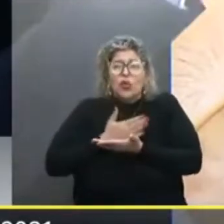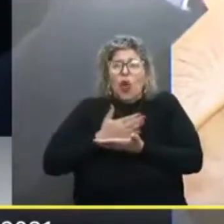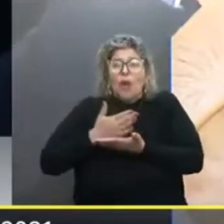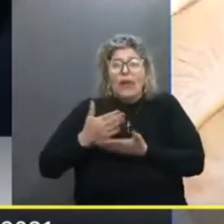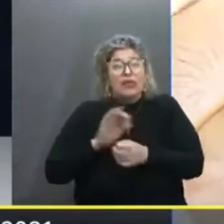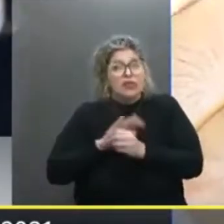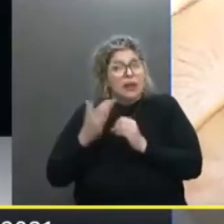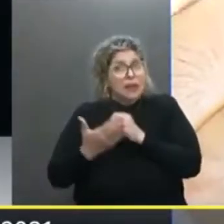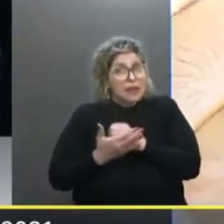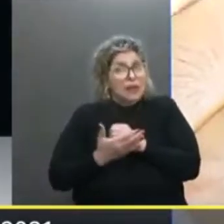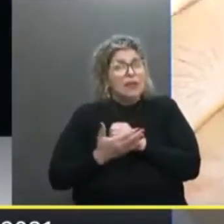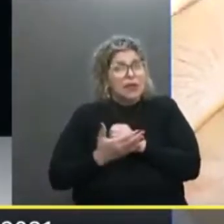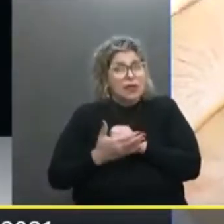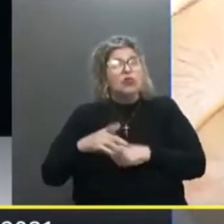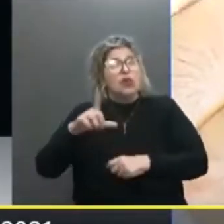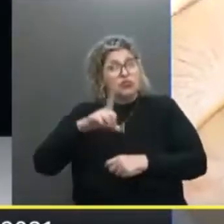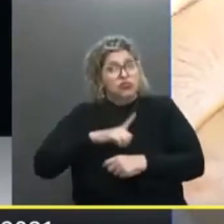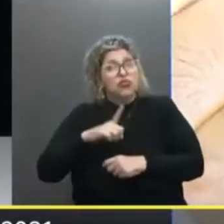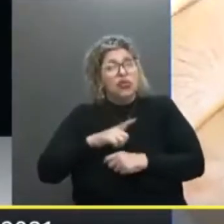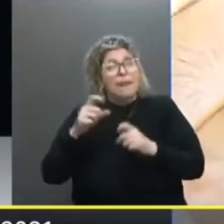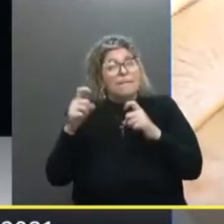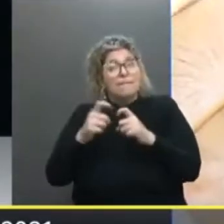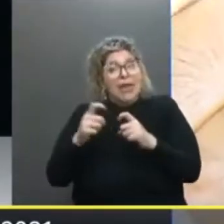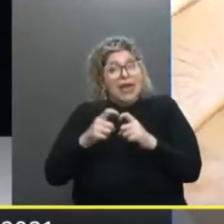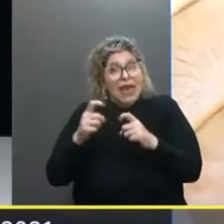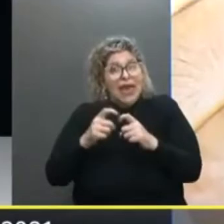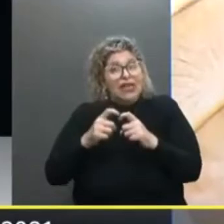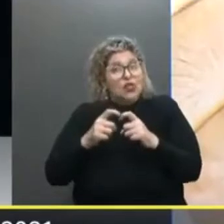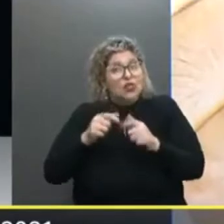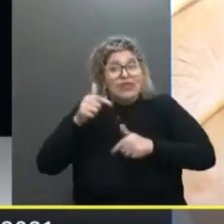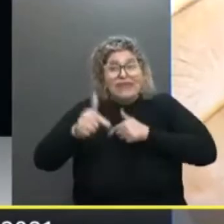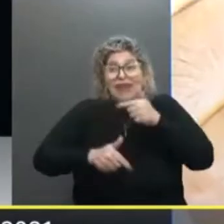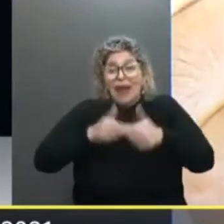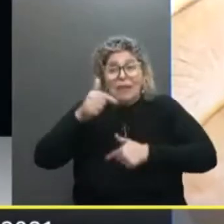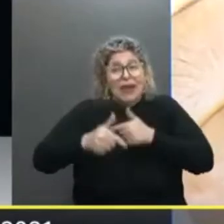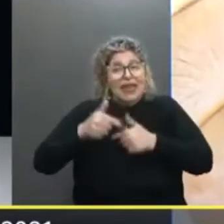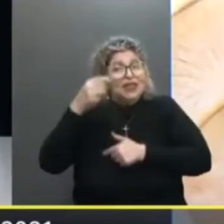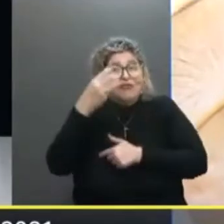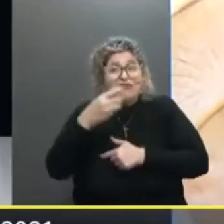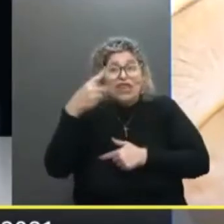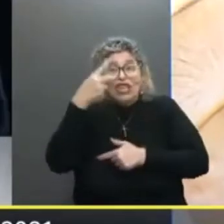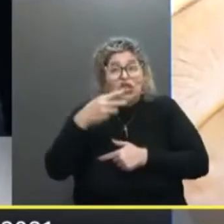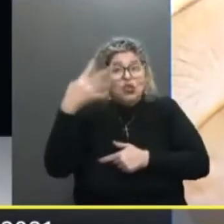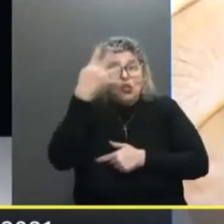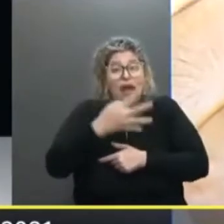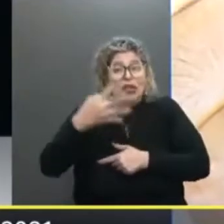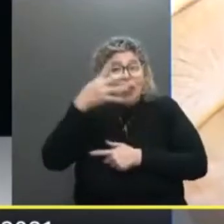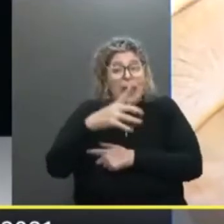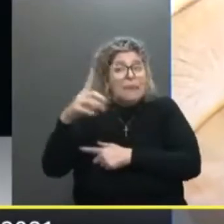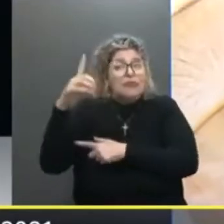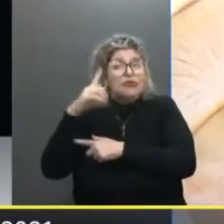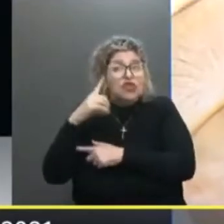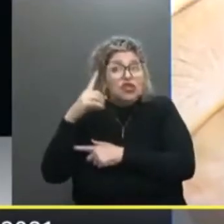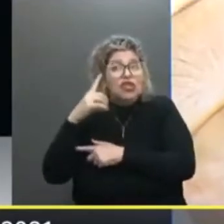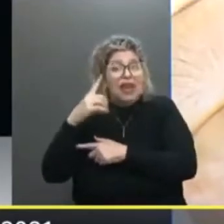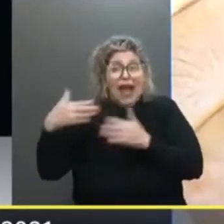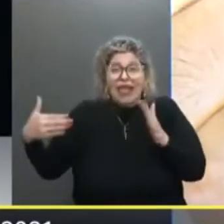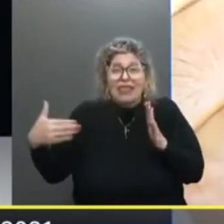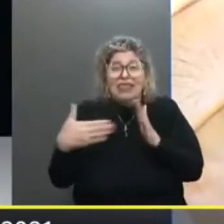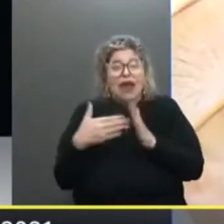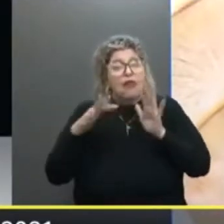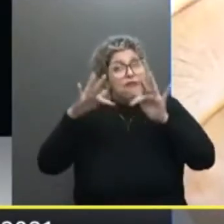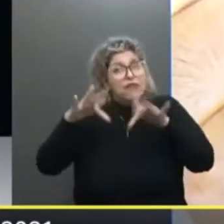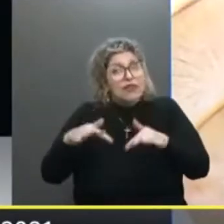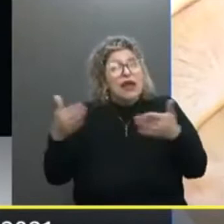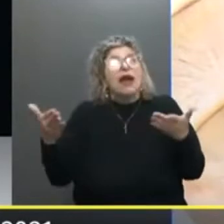início Da pandemia Nós tínhamos Médicos Na ponta 24 horas Por dia E até o